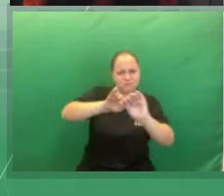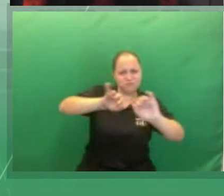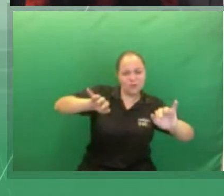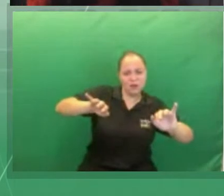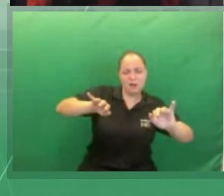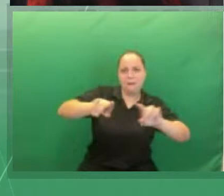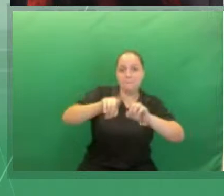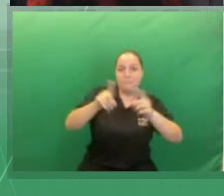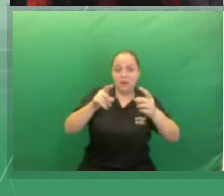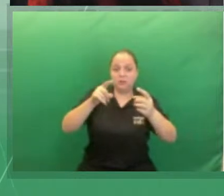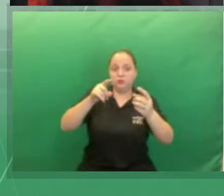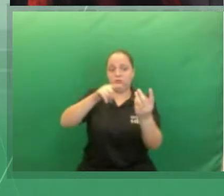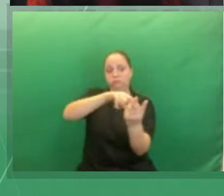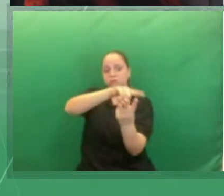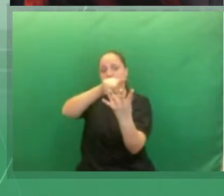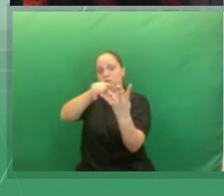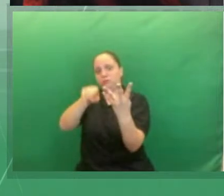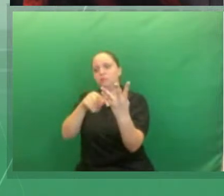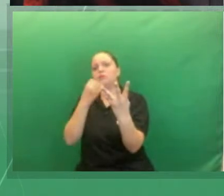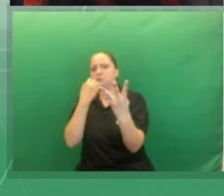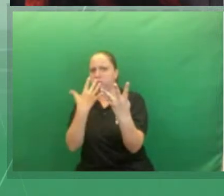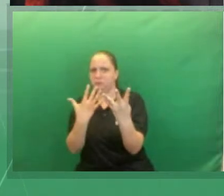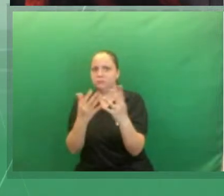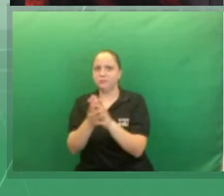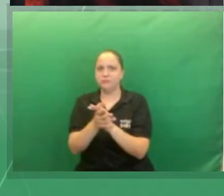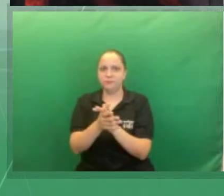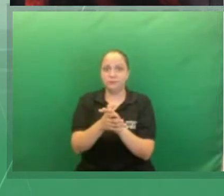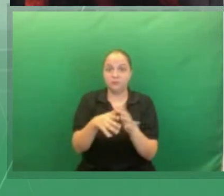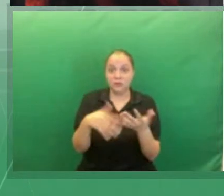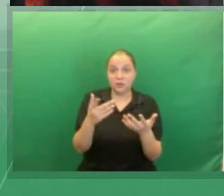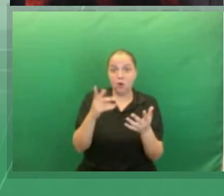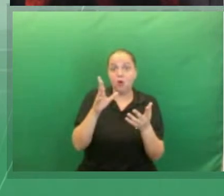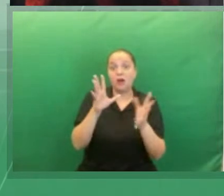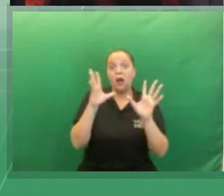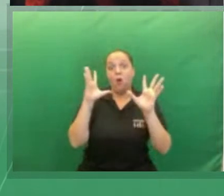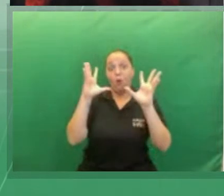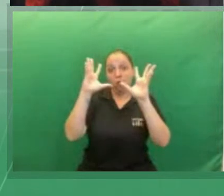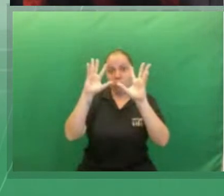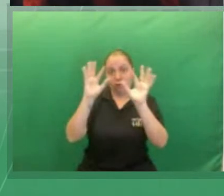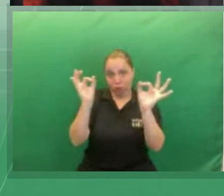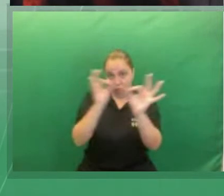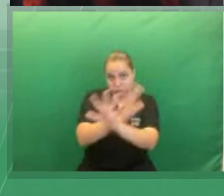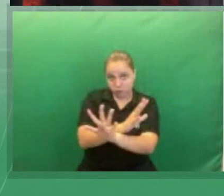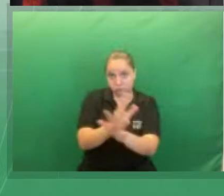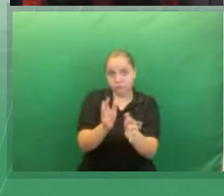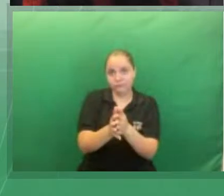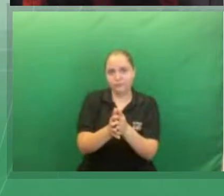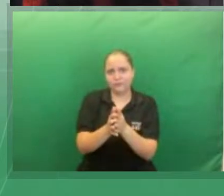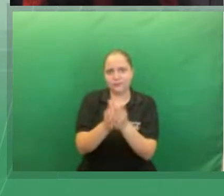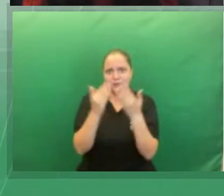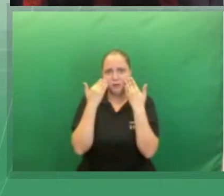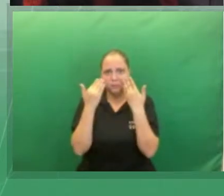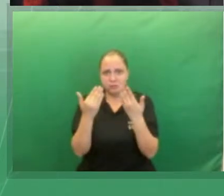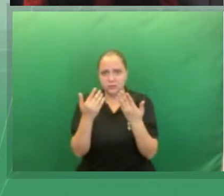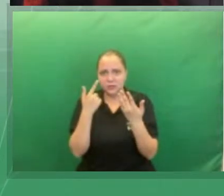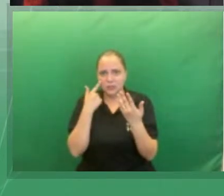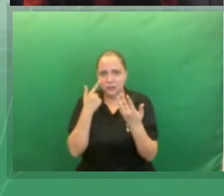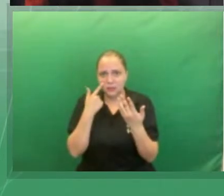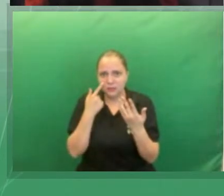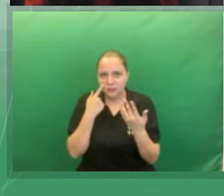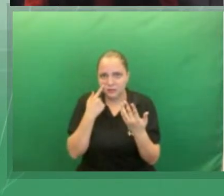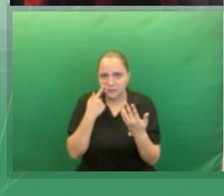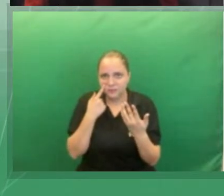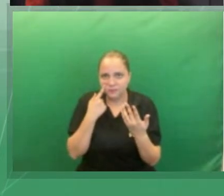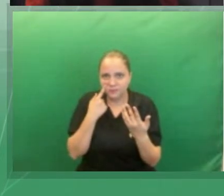o trabalho relevante para a educação e as práticas pedagógicas, pois será possível entender como as questões